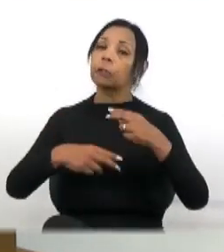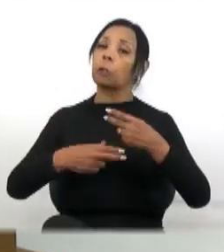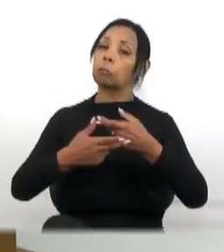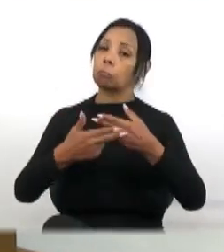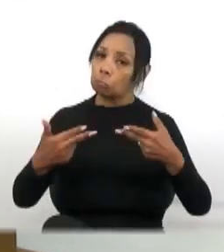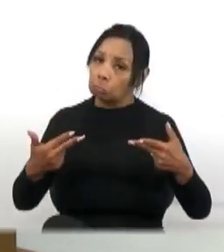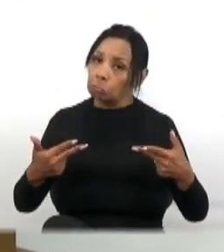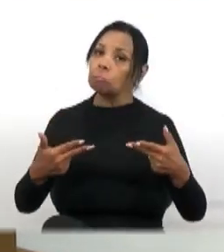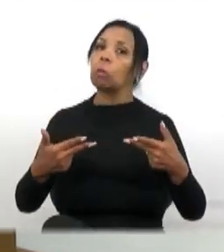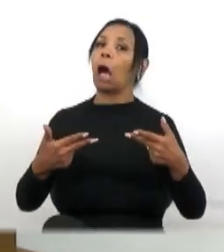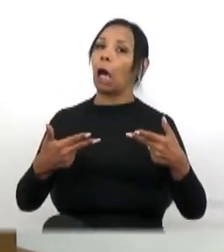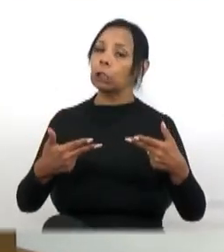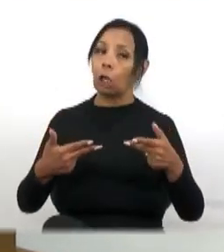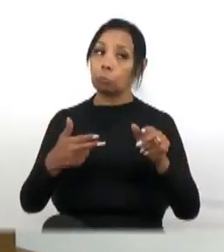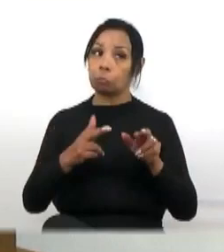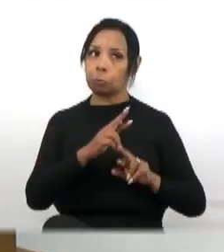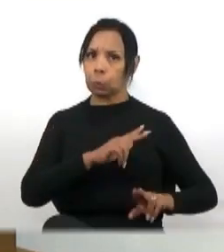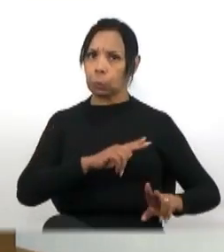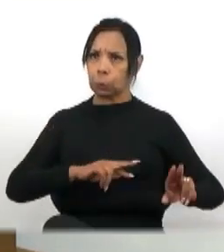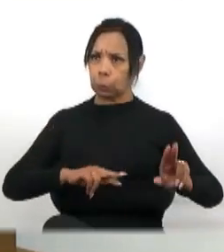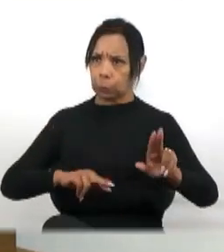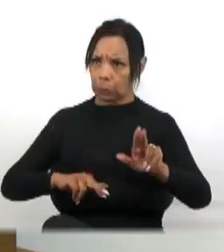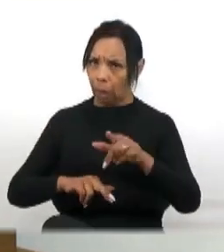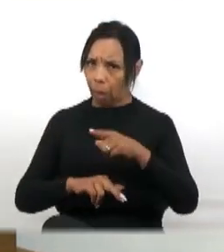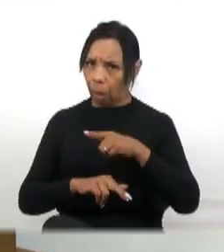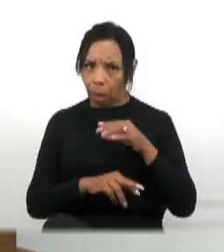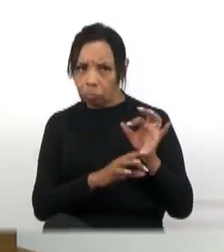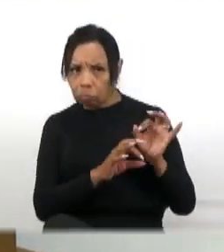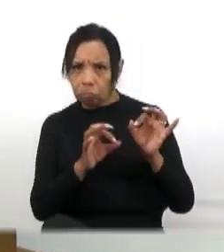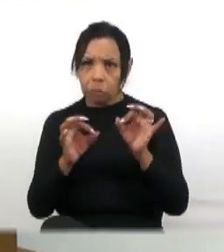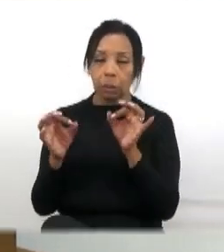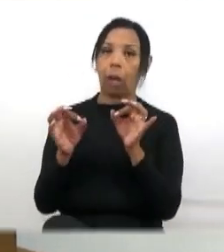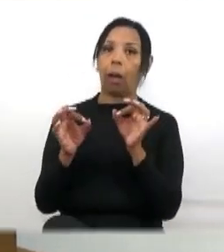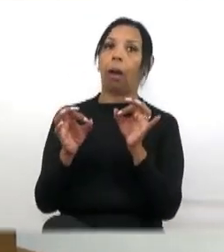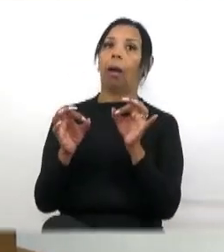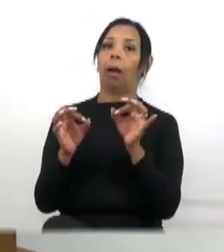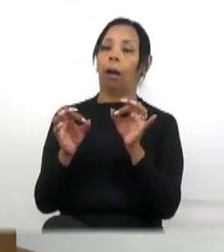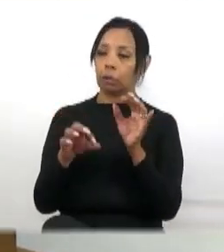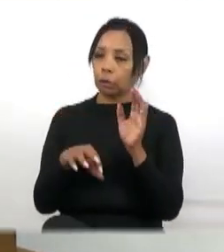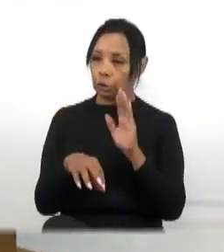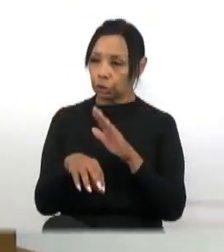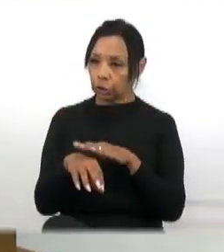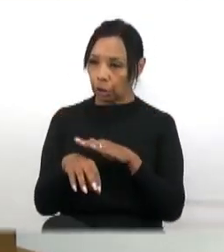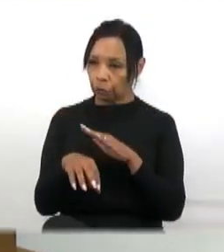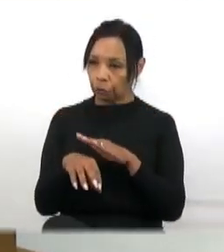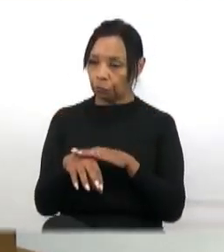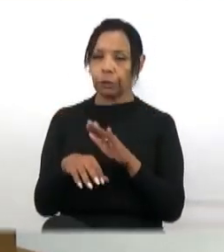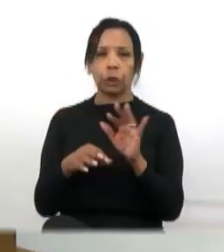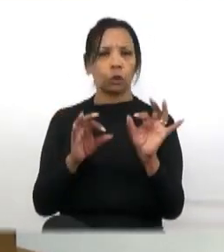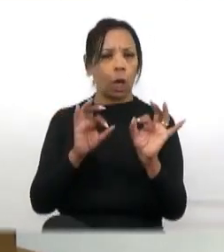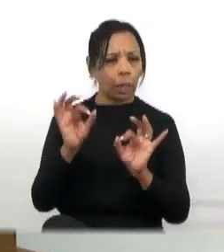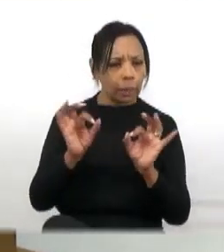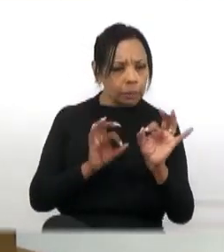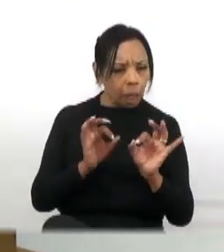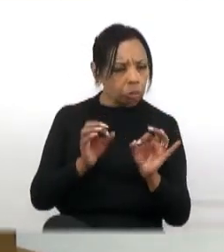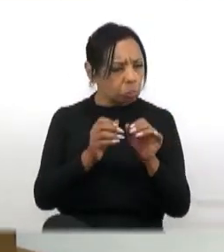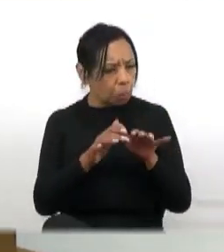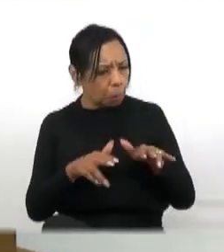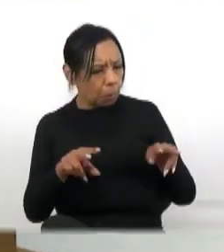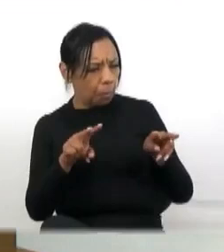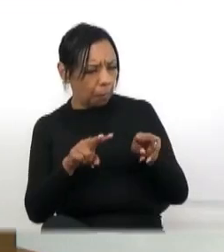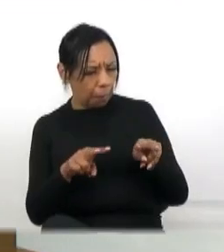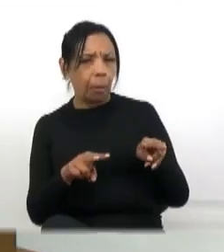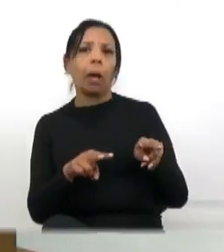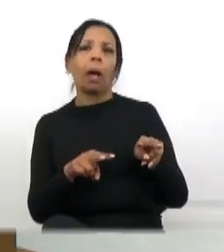muito. Cheguei lá, o que eu vi que estava feito, já estava rebocadinho, tudo, acho que para